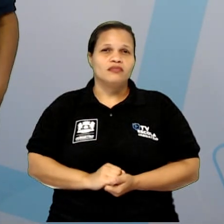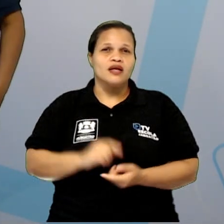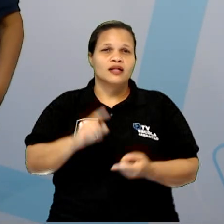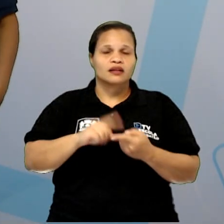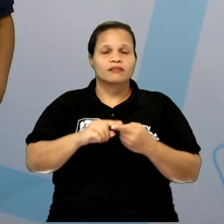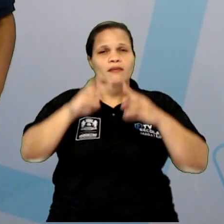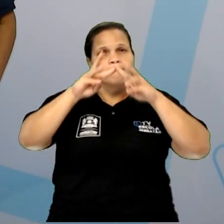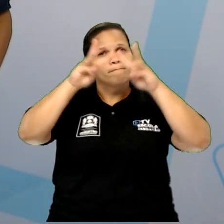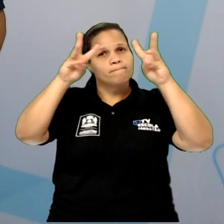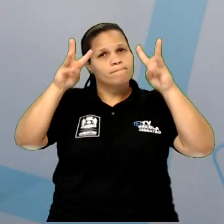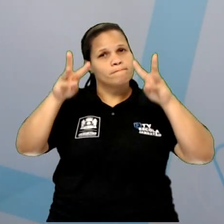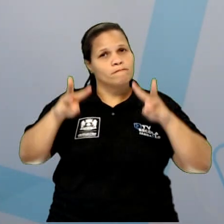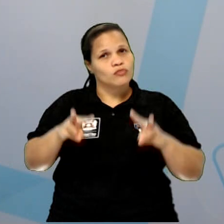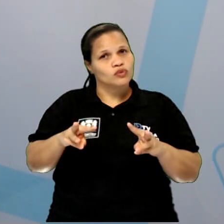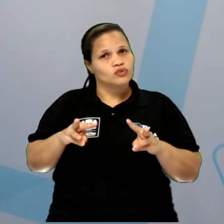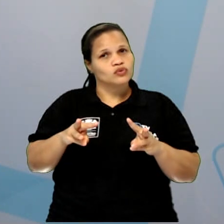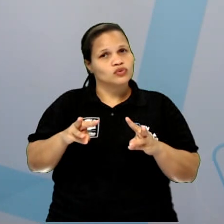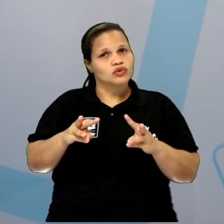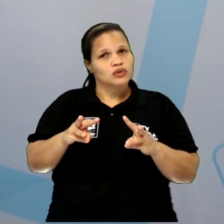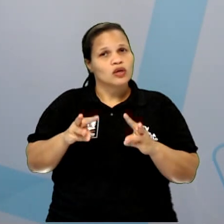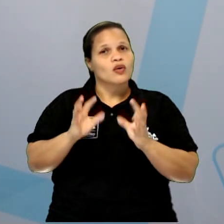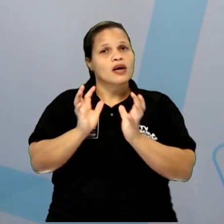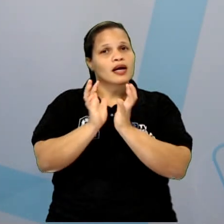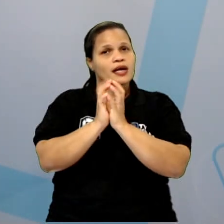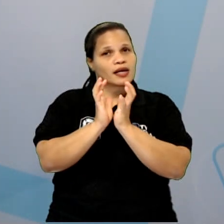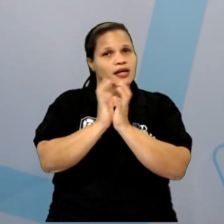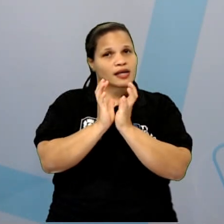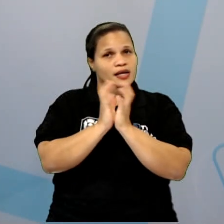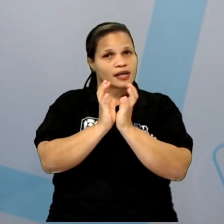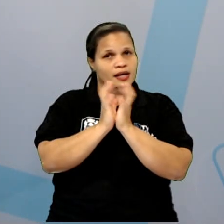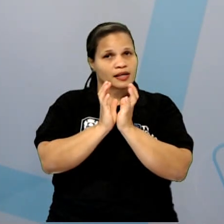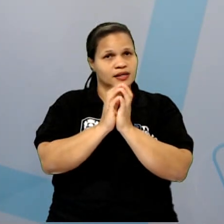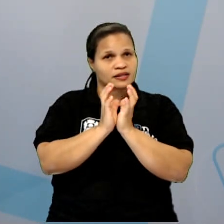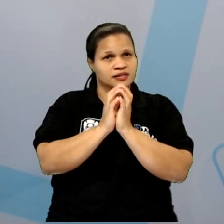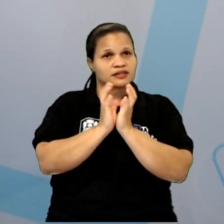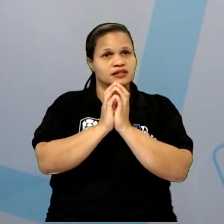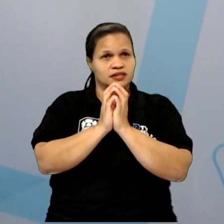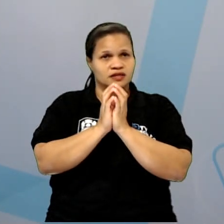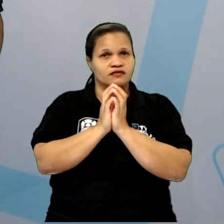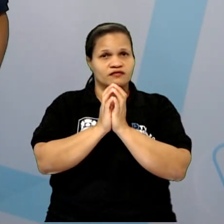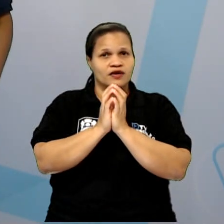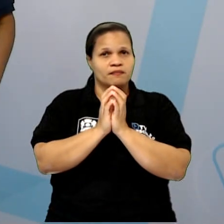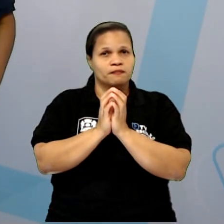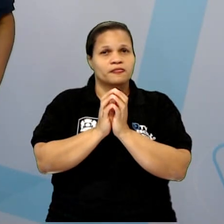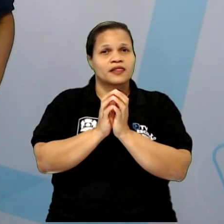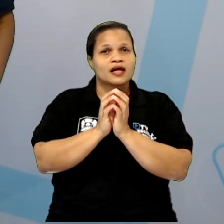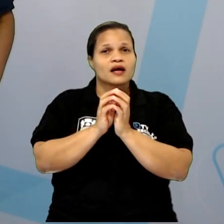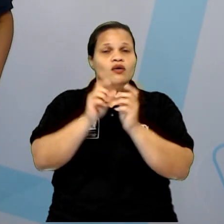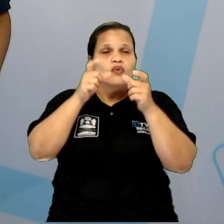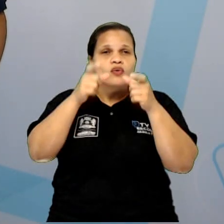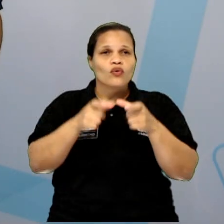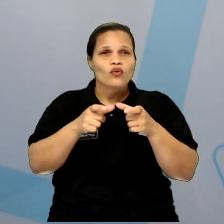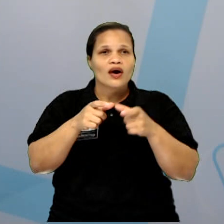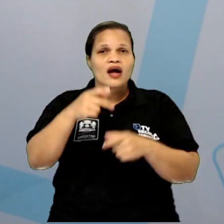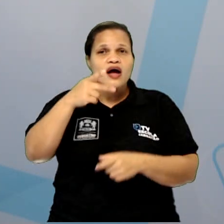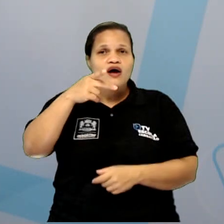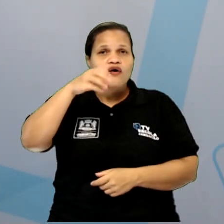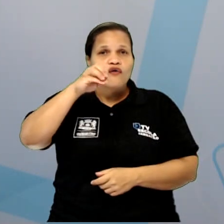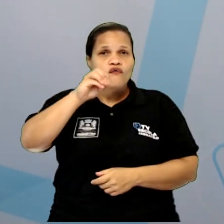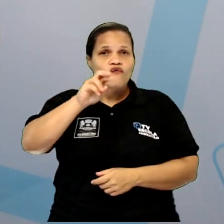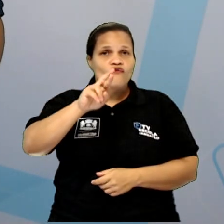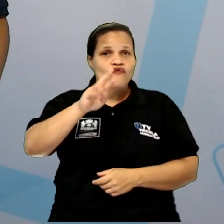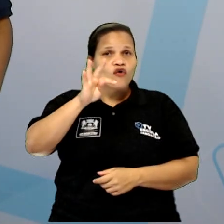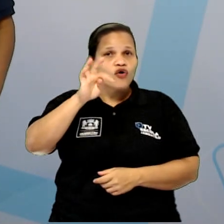Museu do Recife, que fica no Forte das Cinco Pontas. Ele fica instalado no Forte das Cinco Pontas, de